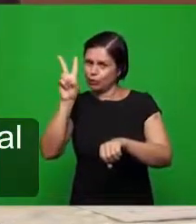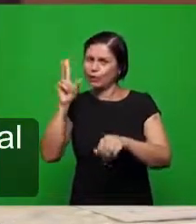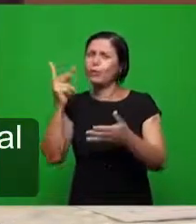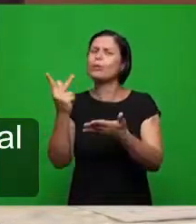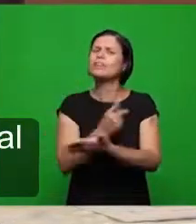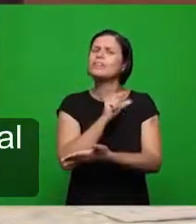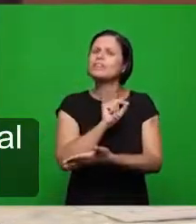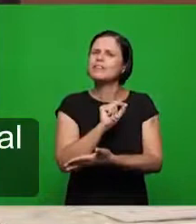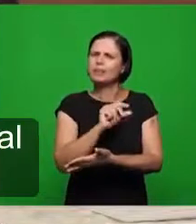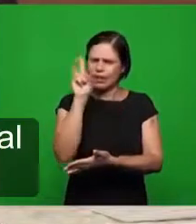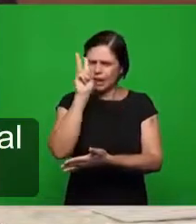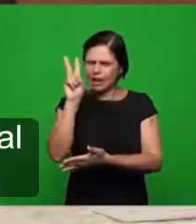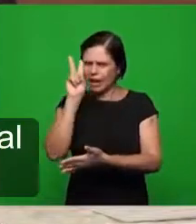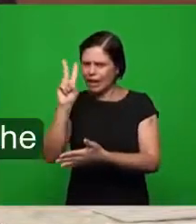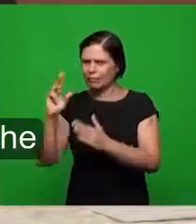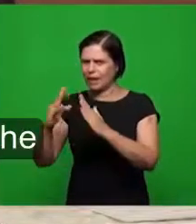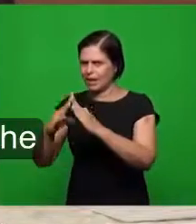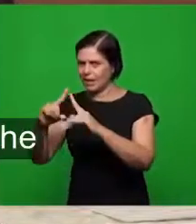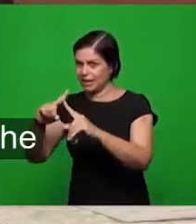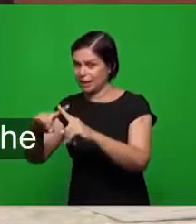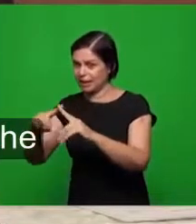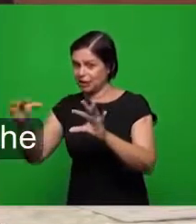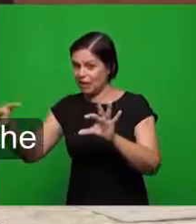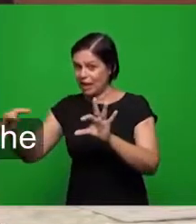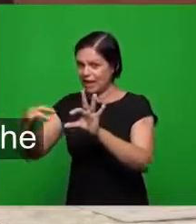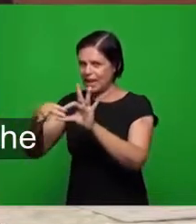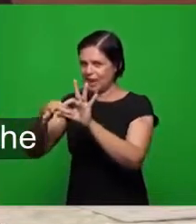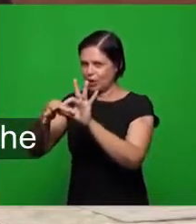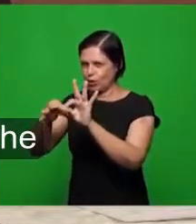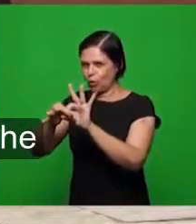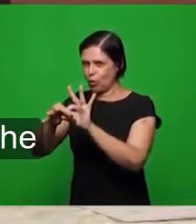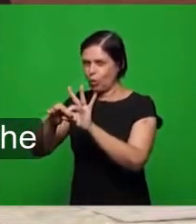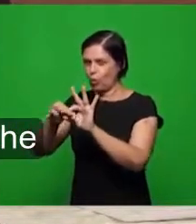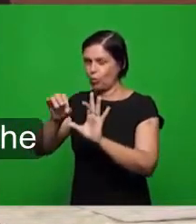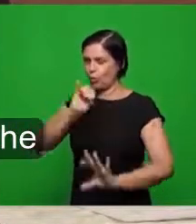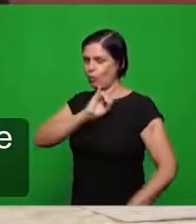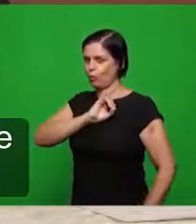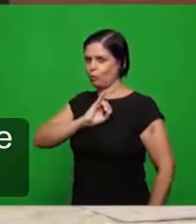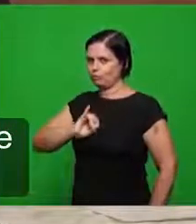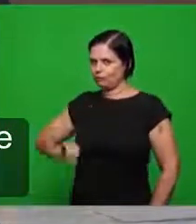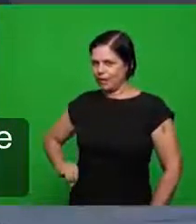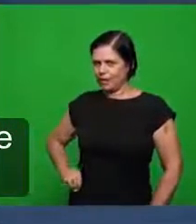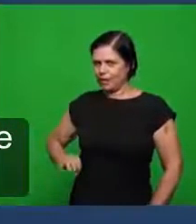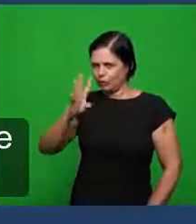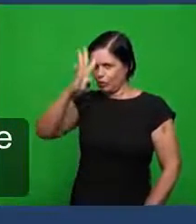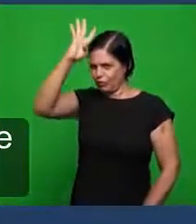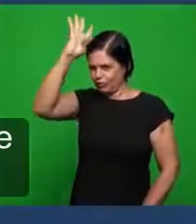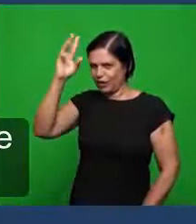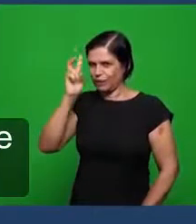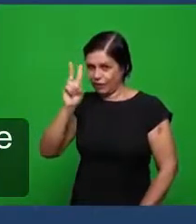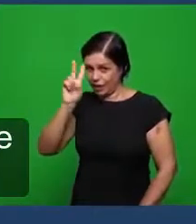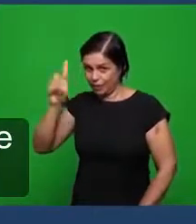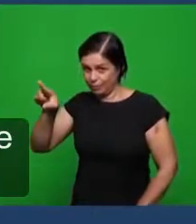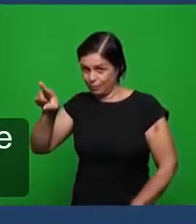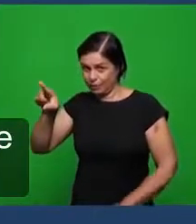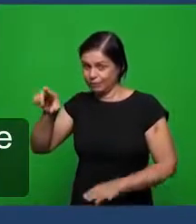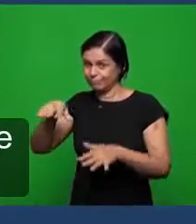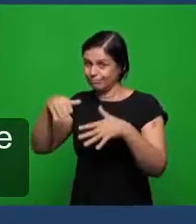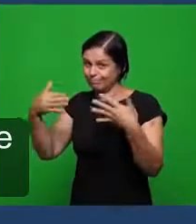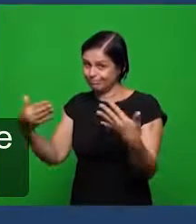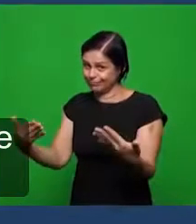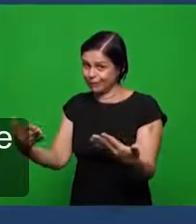igreja foi uma relação histórica que houve da igreja que relacionado com a morte da semente e